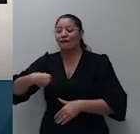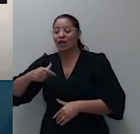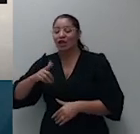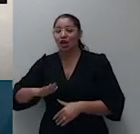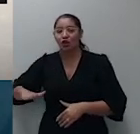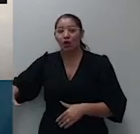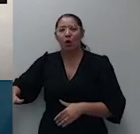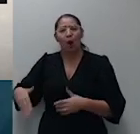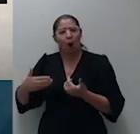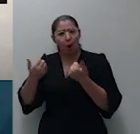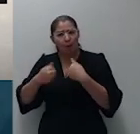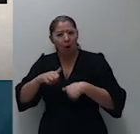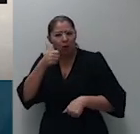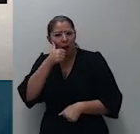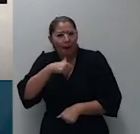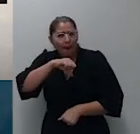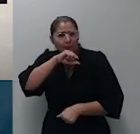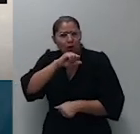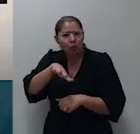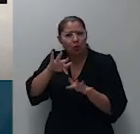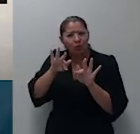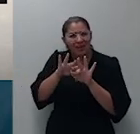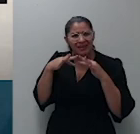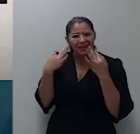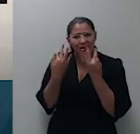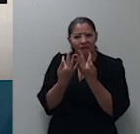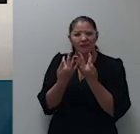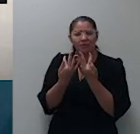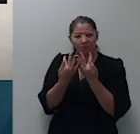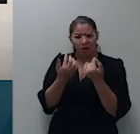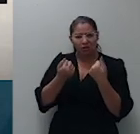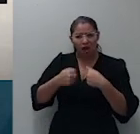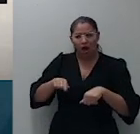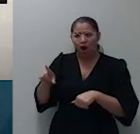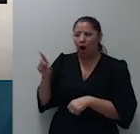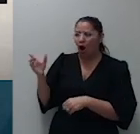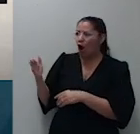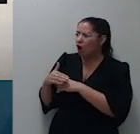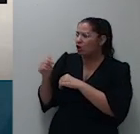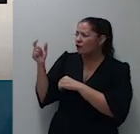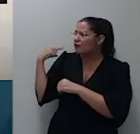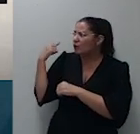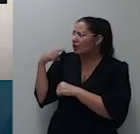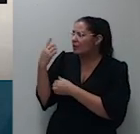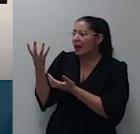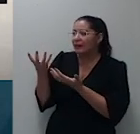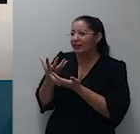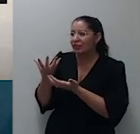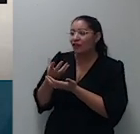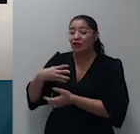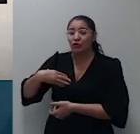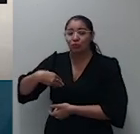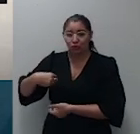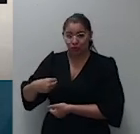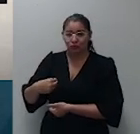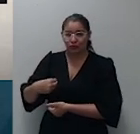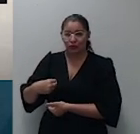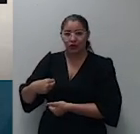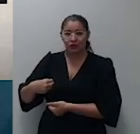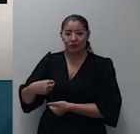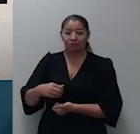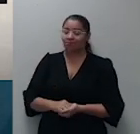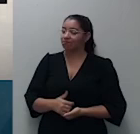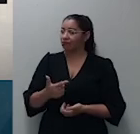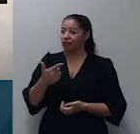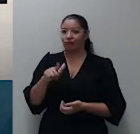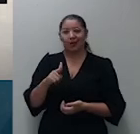exercício do poder familiar contratar validamente advogado para defender os interesses dos filhos não é o que ocorreu ao menos não